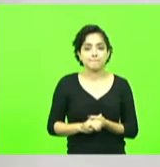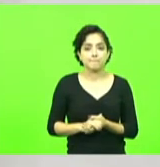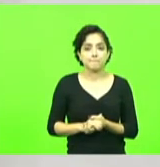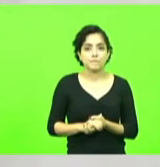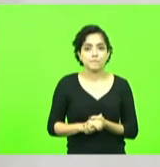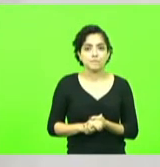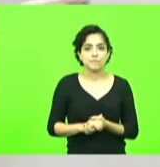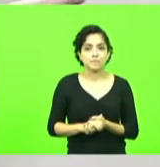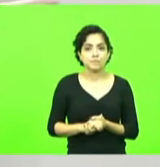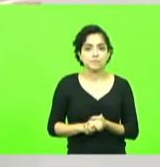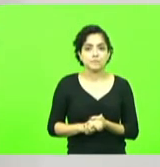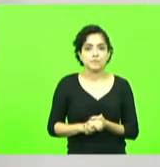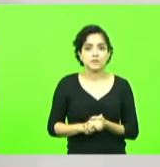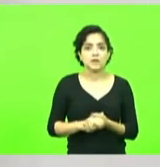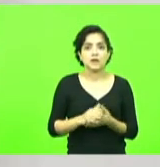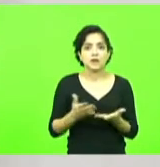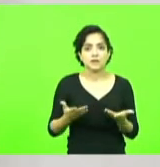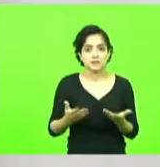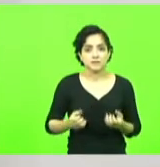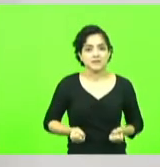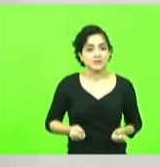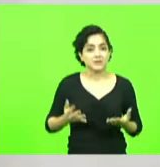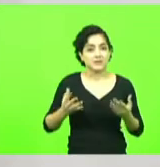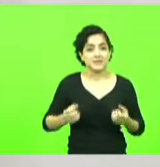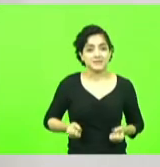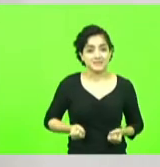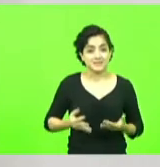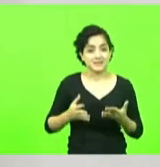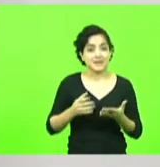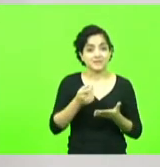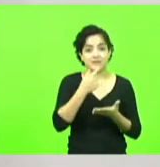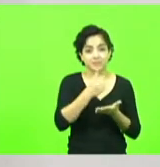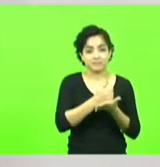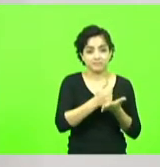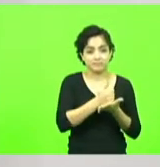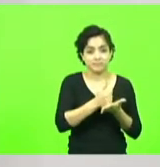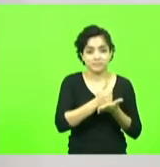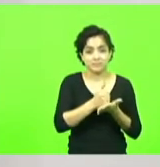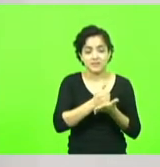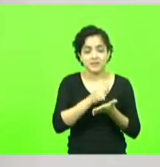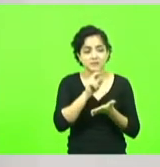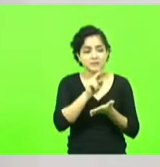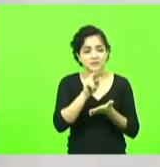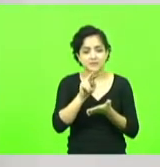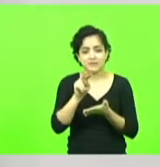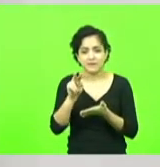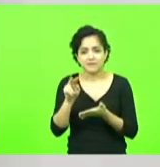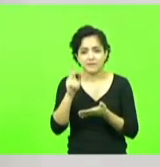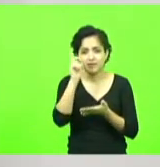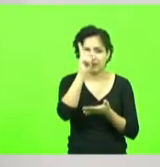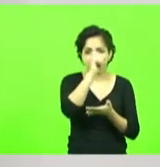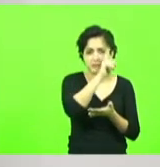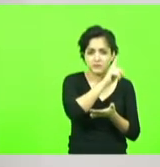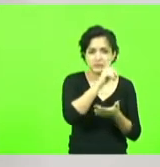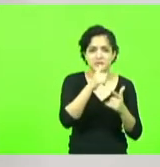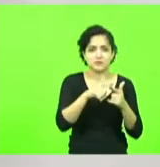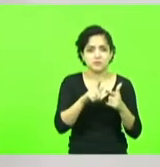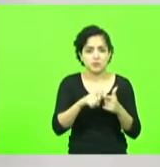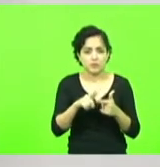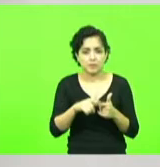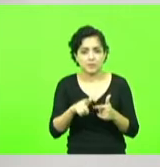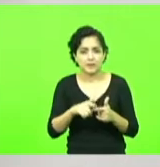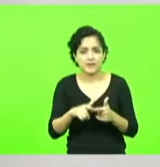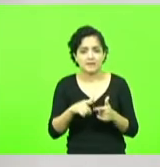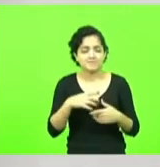eu gastava tudo na farmácia porque você vai ver tantas situações de dificuldade que você se